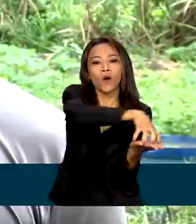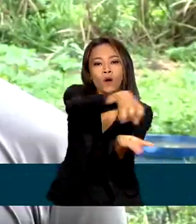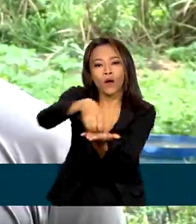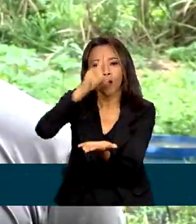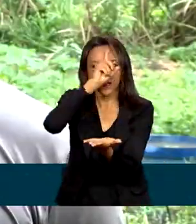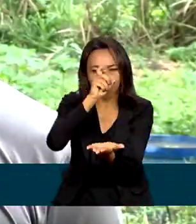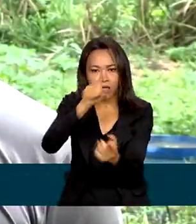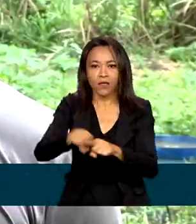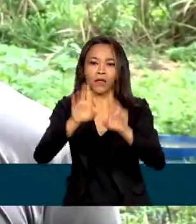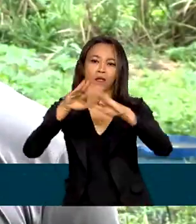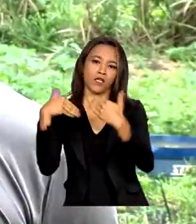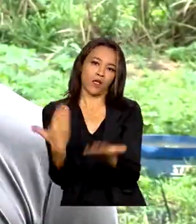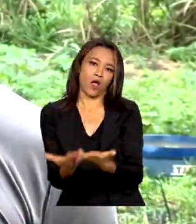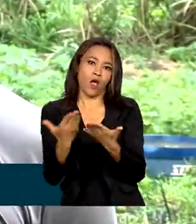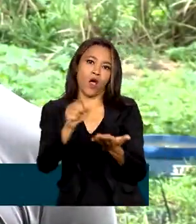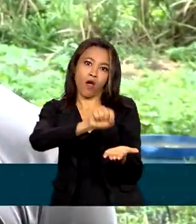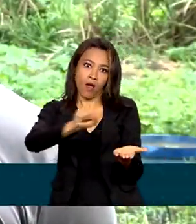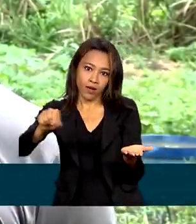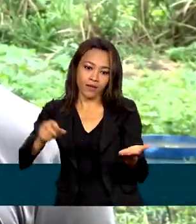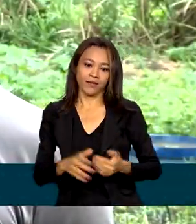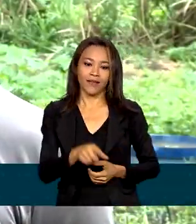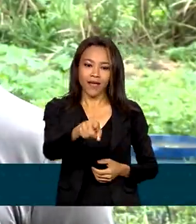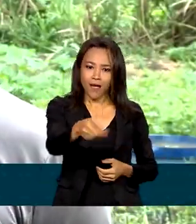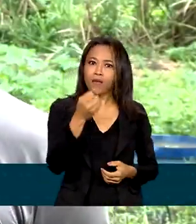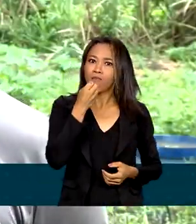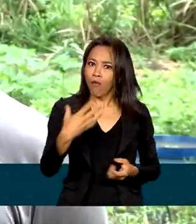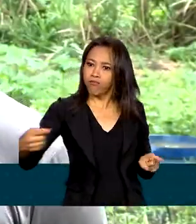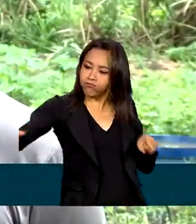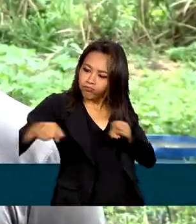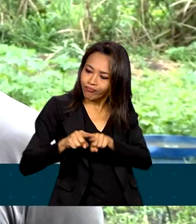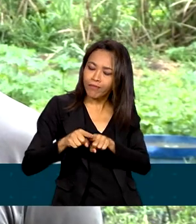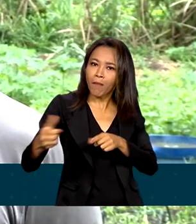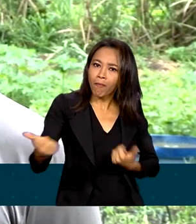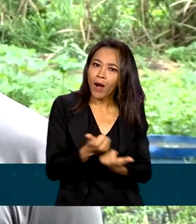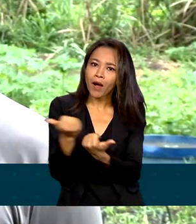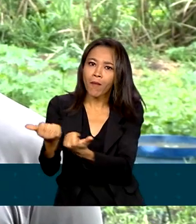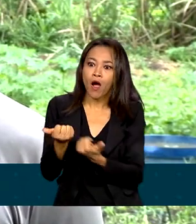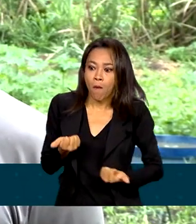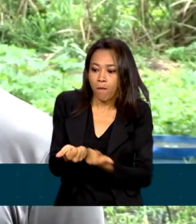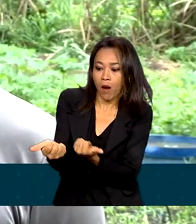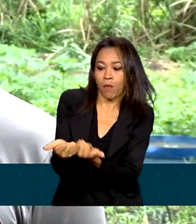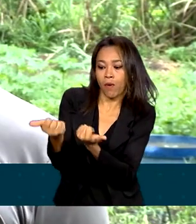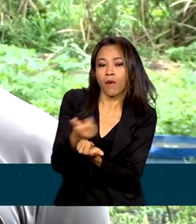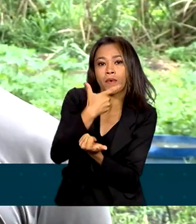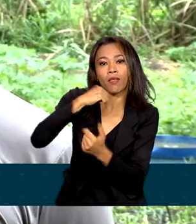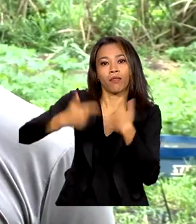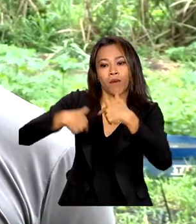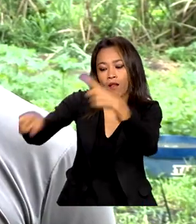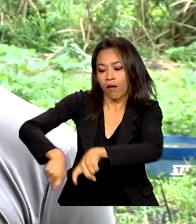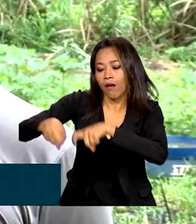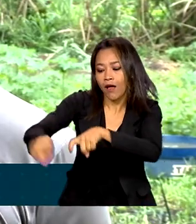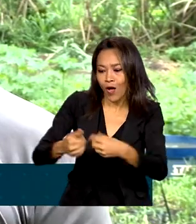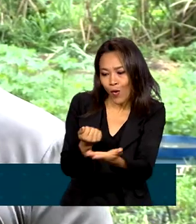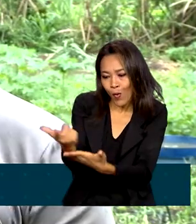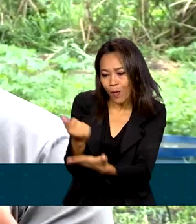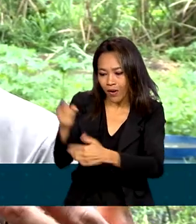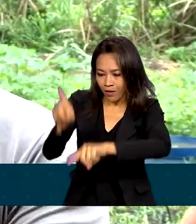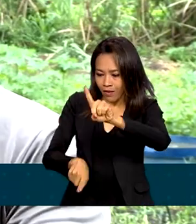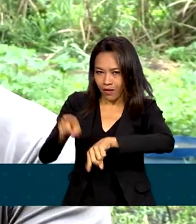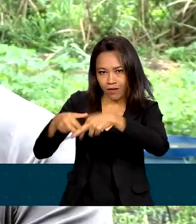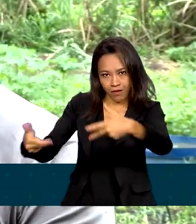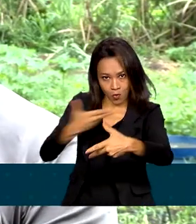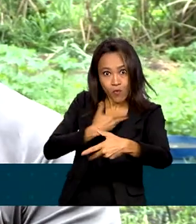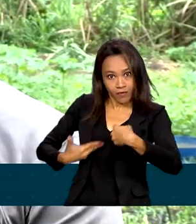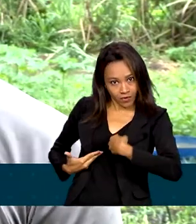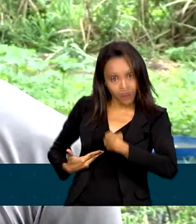exemplo. É um programa de mão dupla. Ela fortalece o agricultor que está no campo, comprando o seu produto e fornece